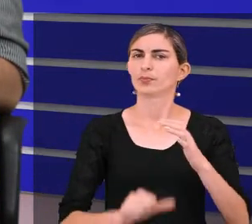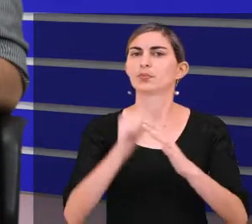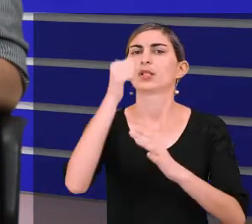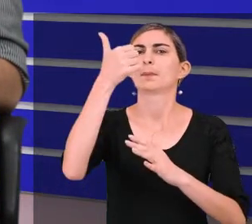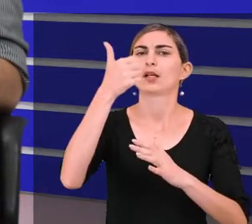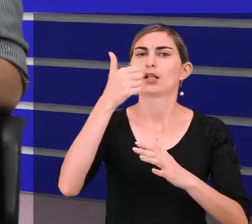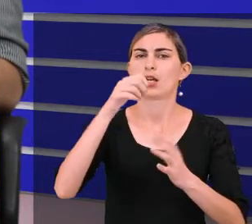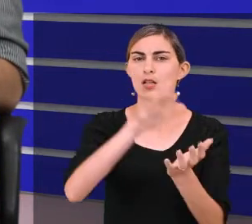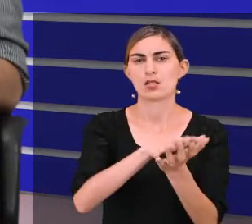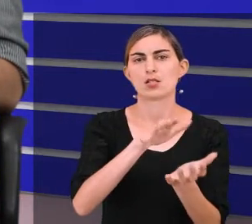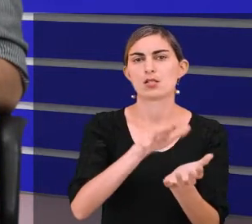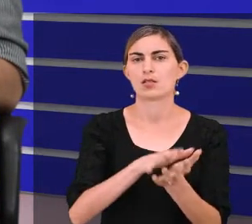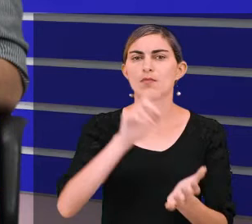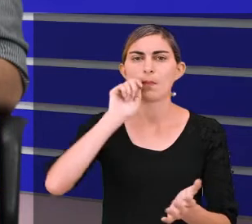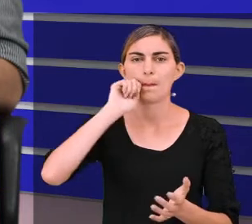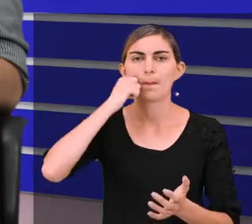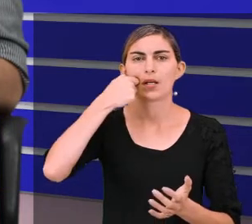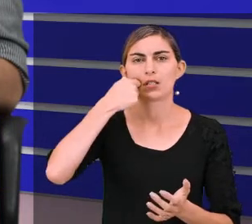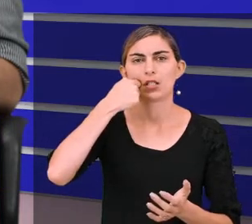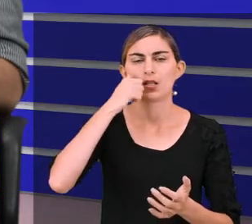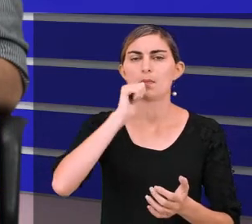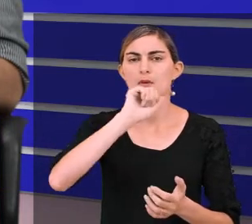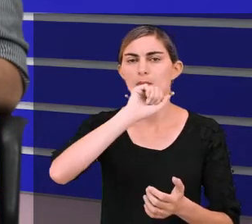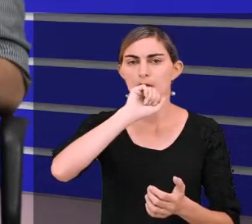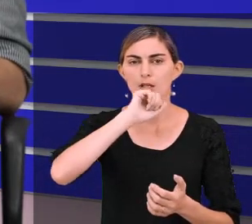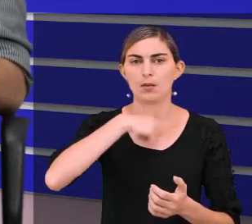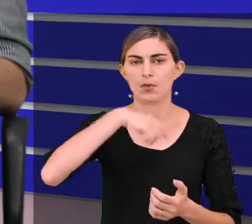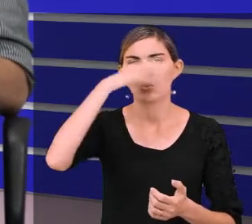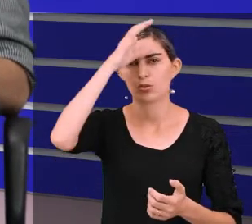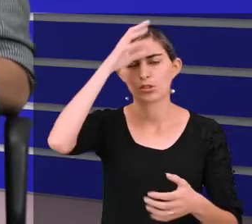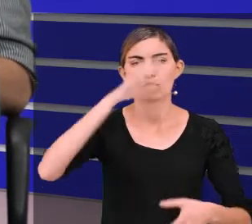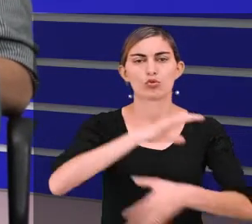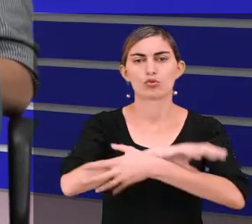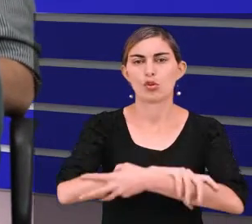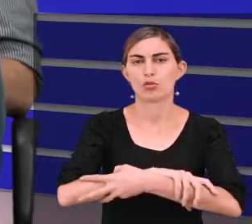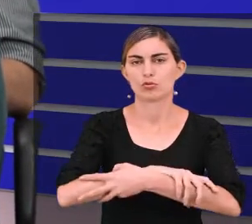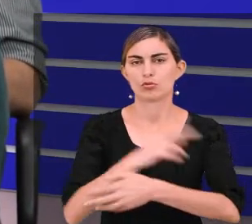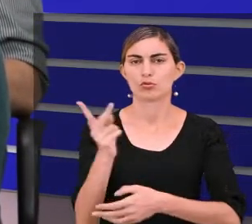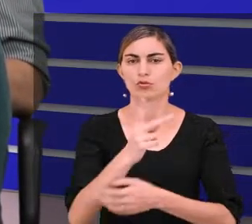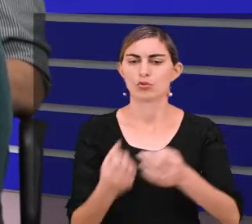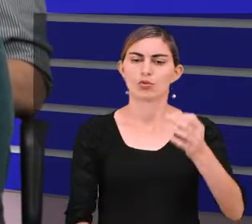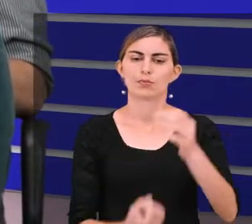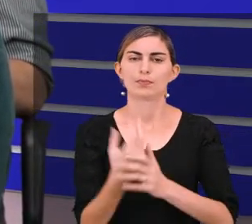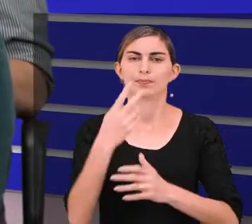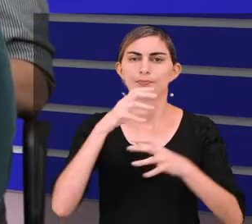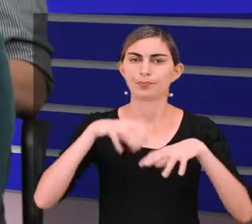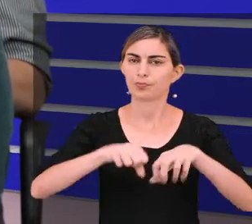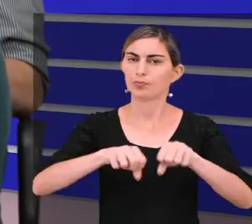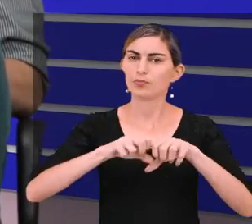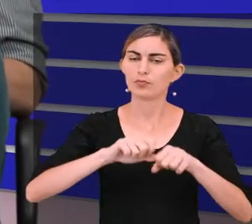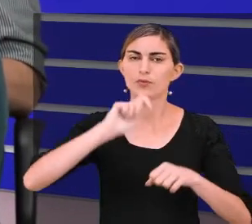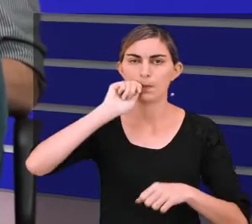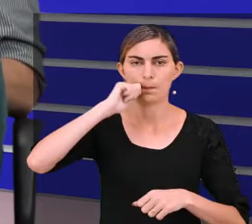primeira padaria da gente em Recife, com minha mãe e meu tio como sócios. Em